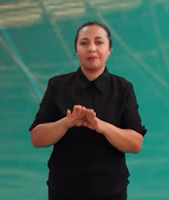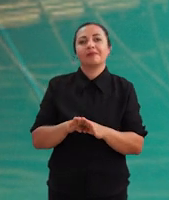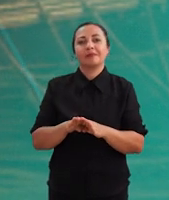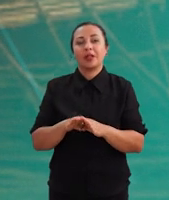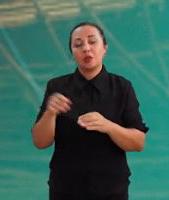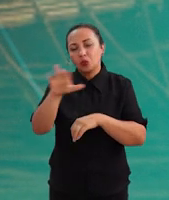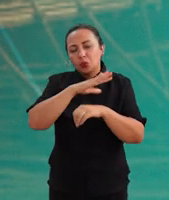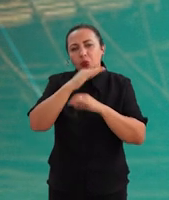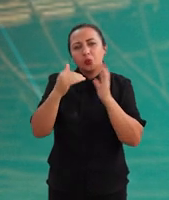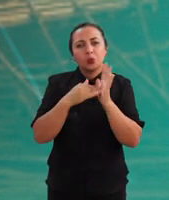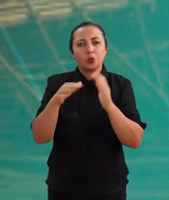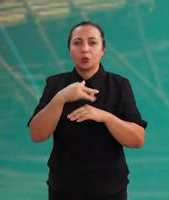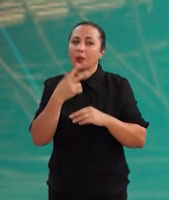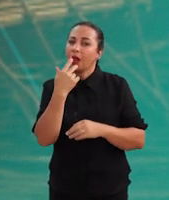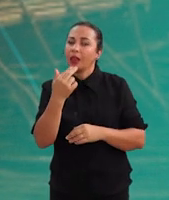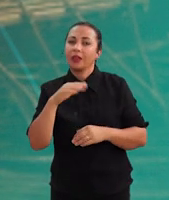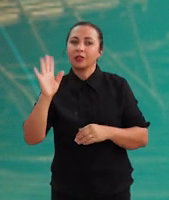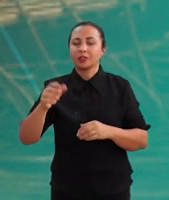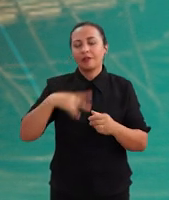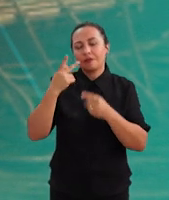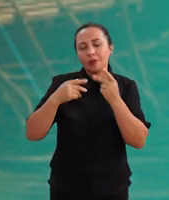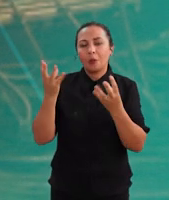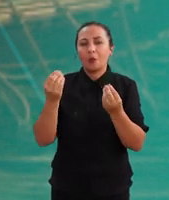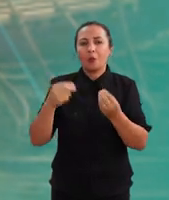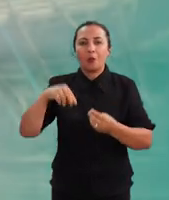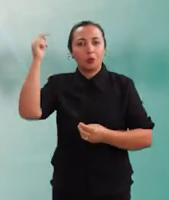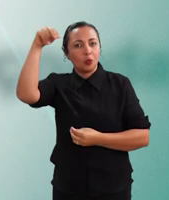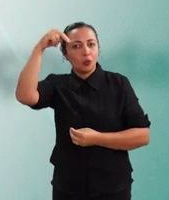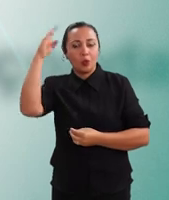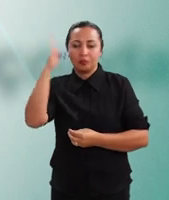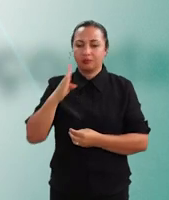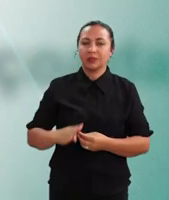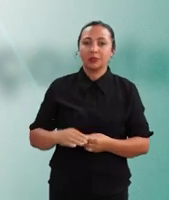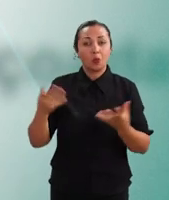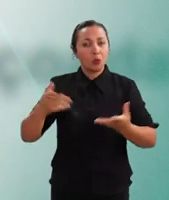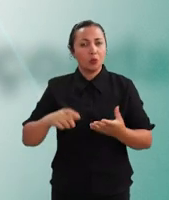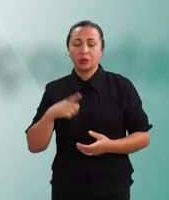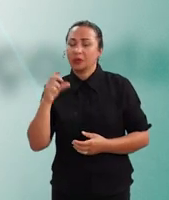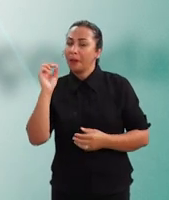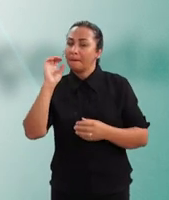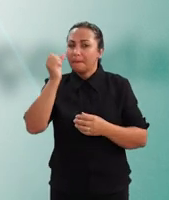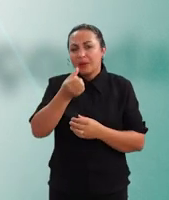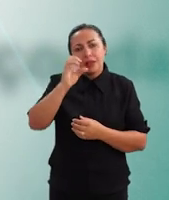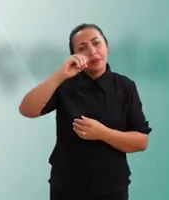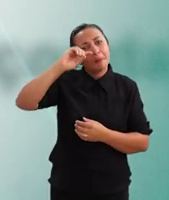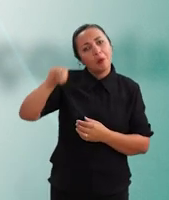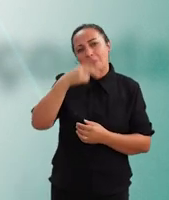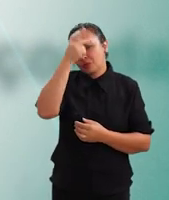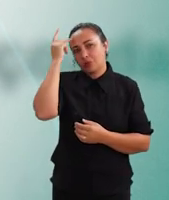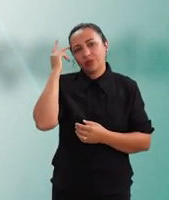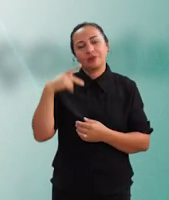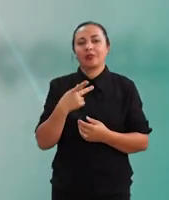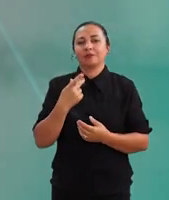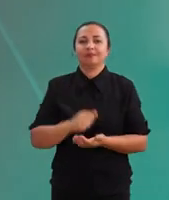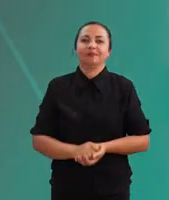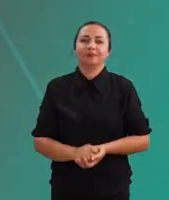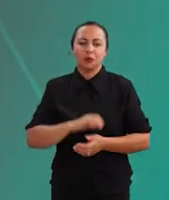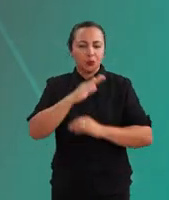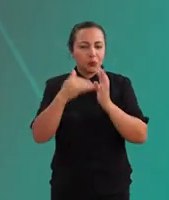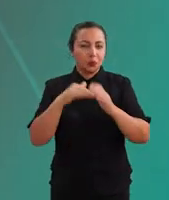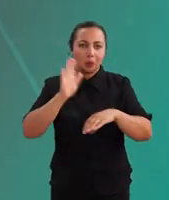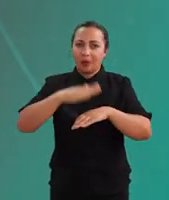conhecer tudo a respeito de um idioma que já foi o mais falado no Norte do Brasil e hoje tem pouco mais de 6 mil falantes.